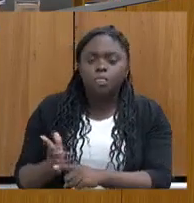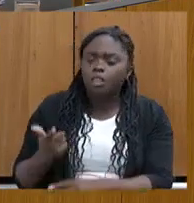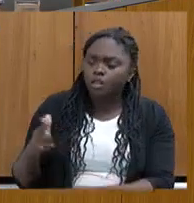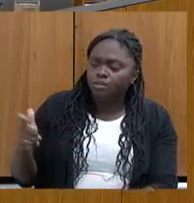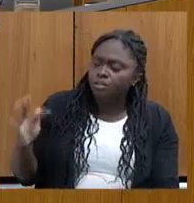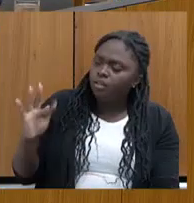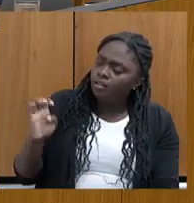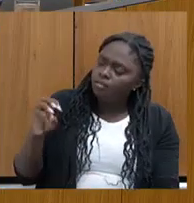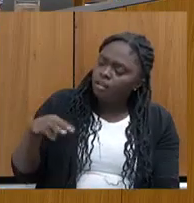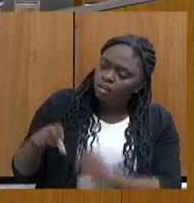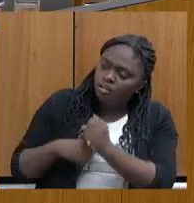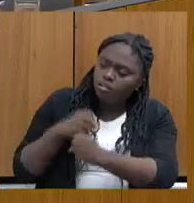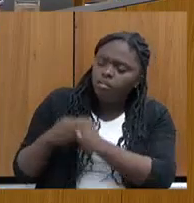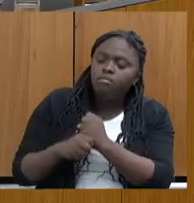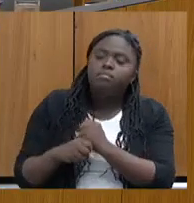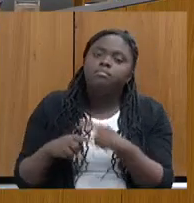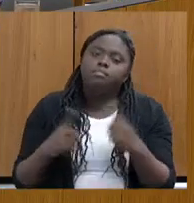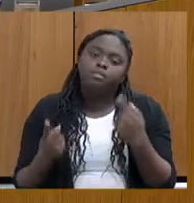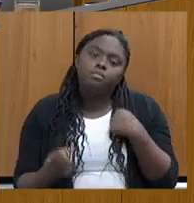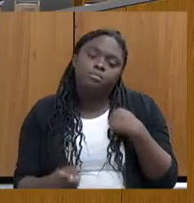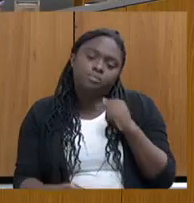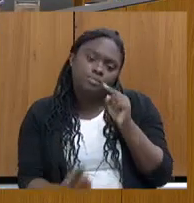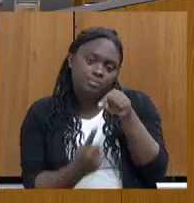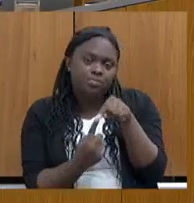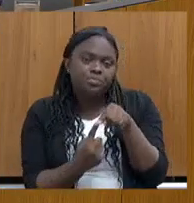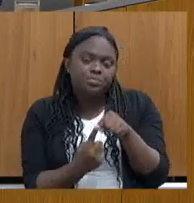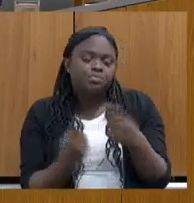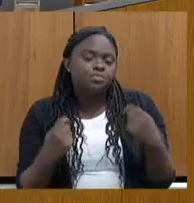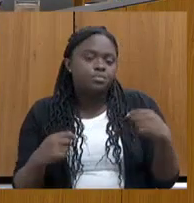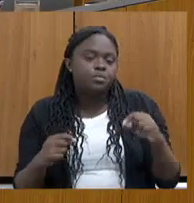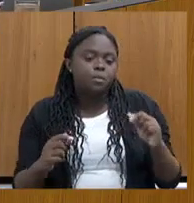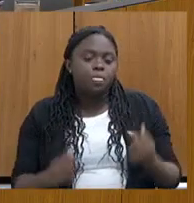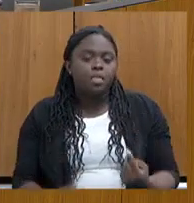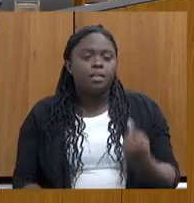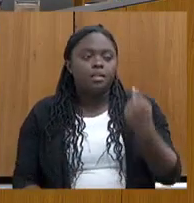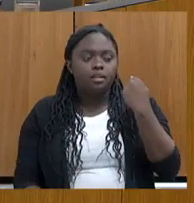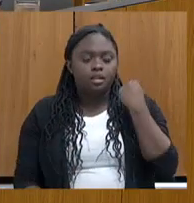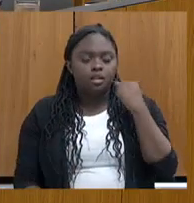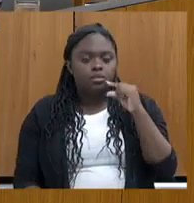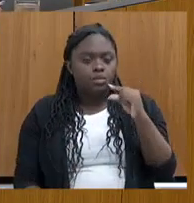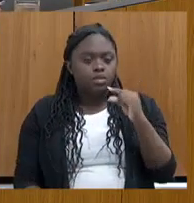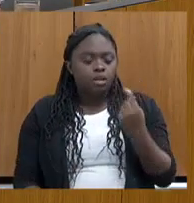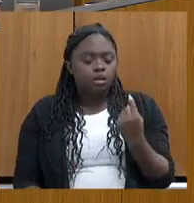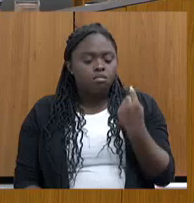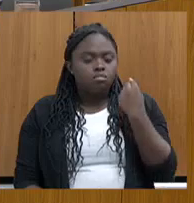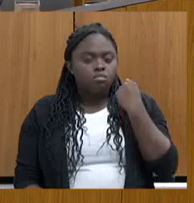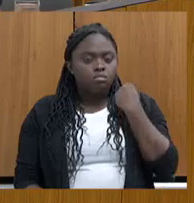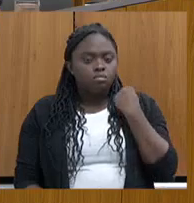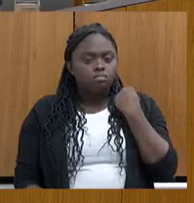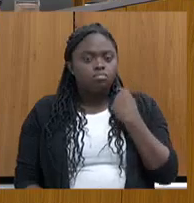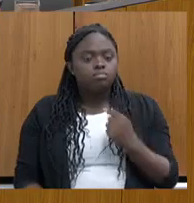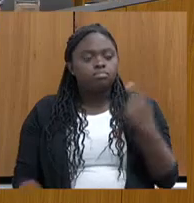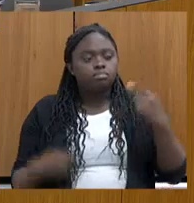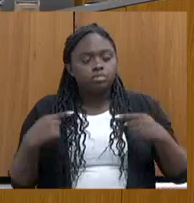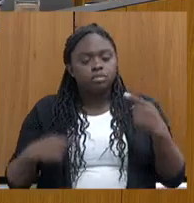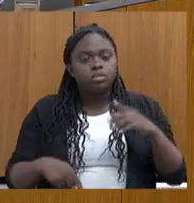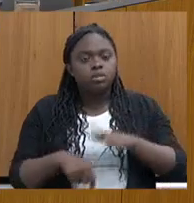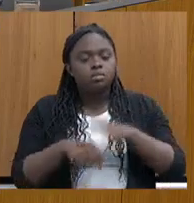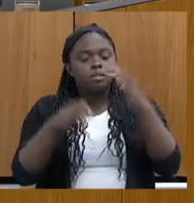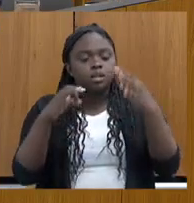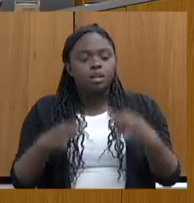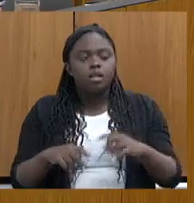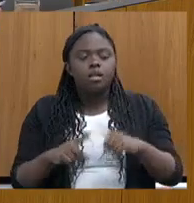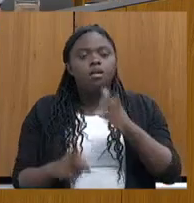aprovado. mas a minha intenção é isso. Então, nós tivemos que dar um passo atrás, um pouco, para fazer políticas mais assertivas, mas que tenham